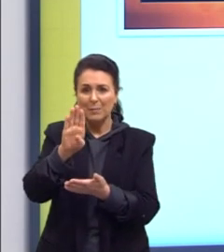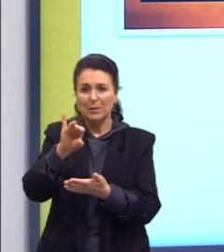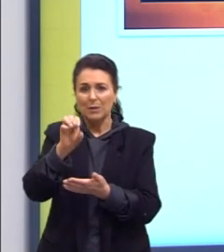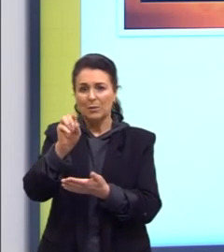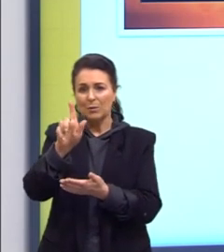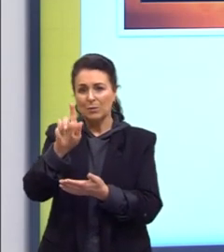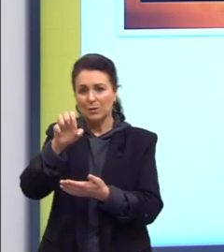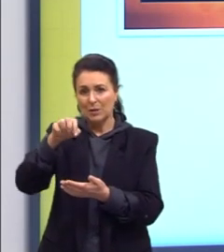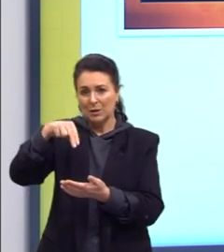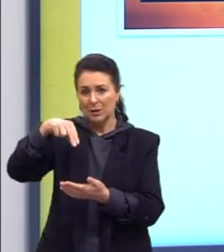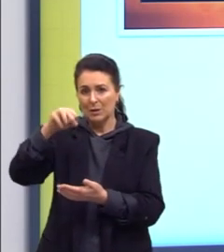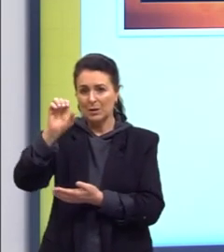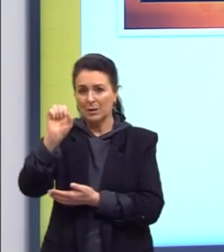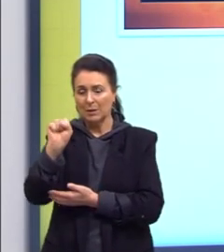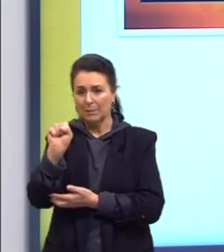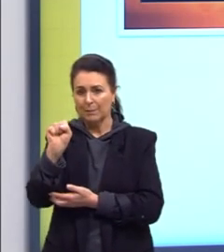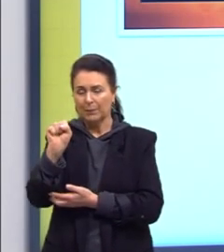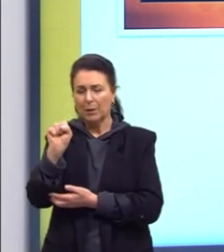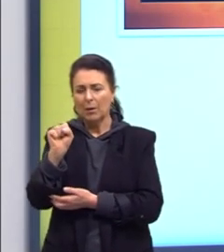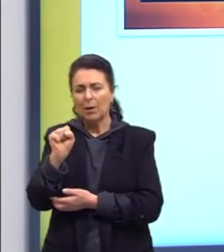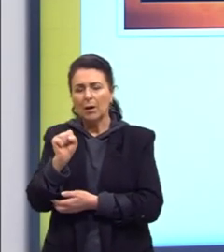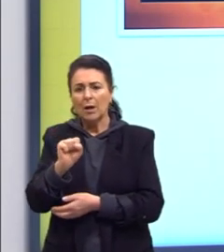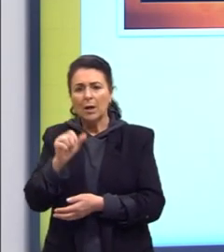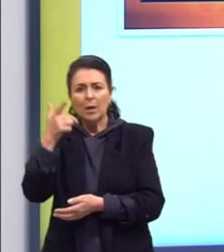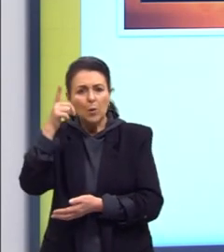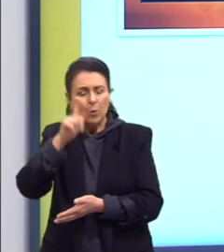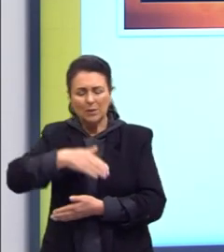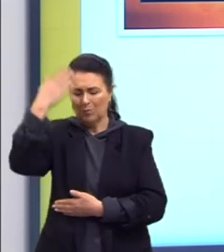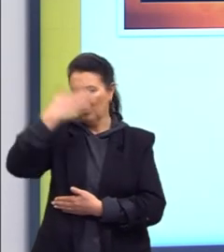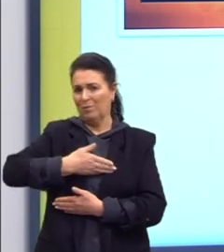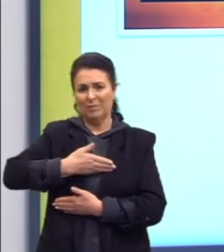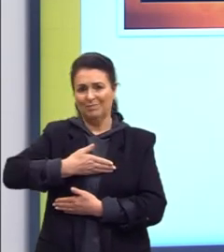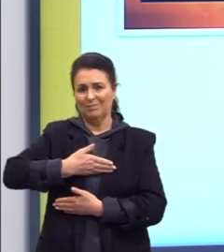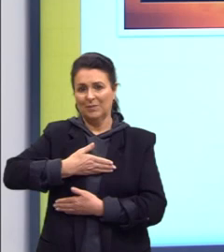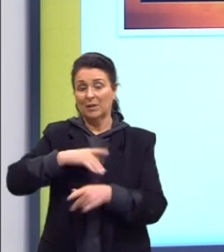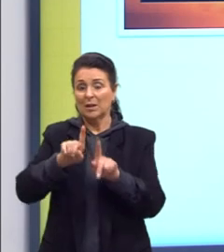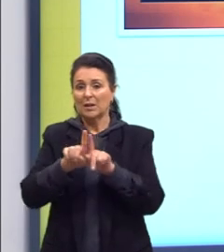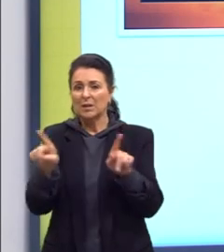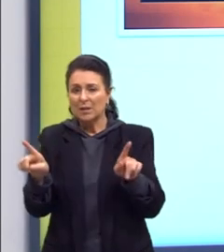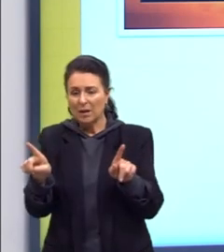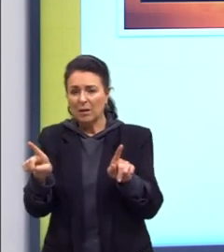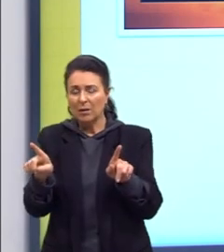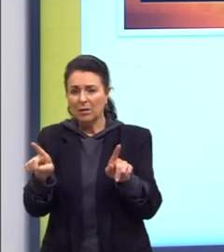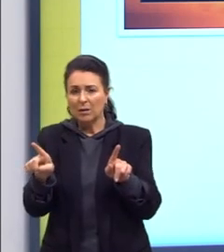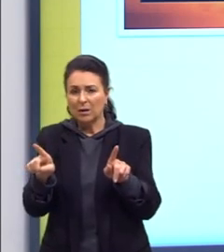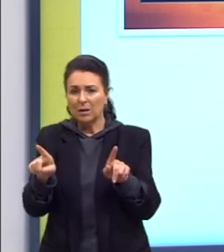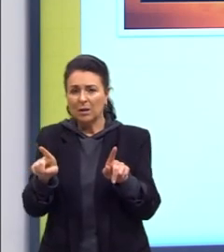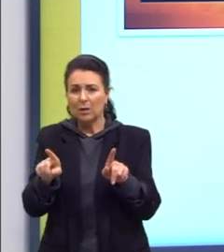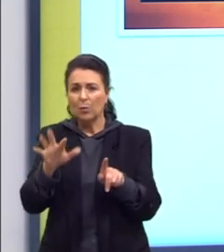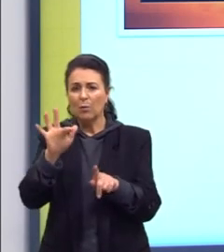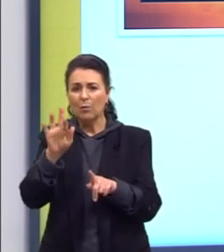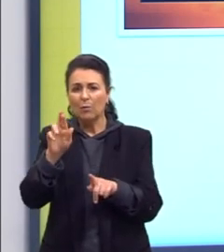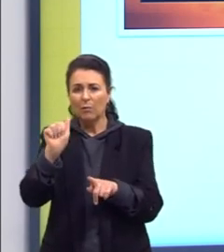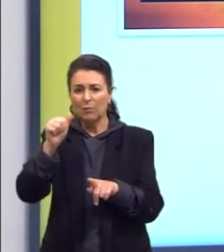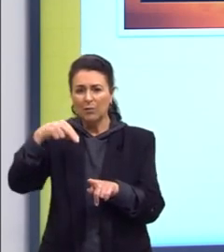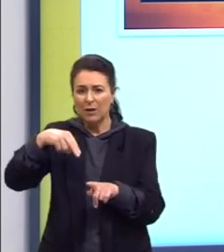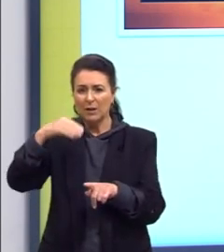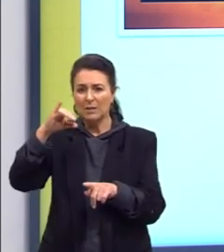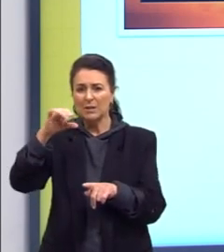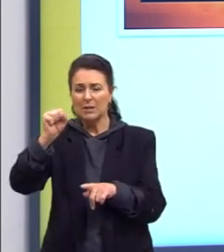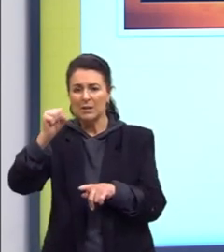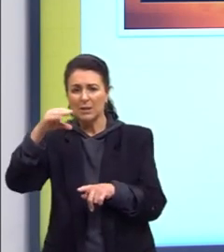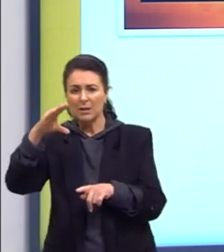isso não tinha nada a ver, mas eles não conseguiam provar. Então, chegou lá o Francesco Reddi, e aí ele